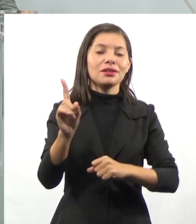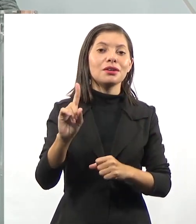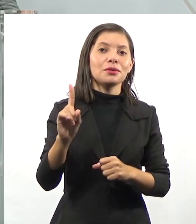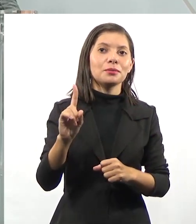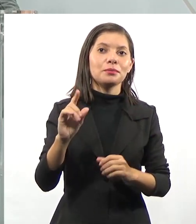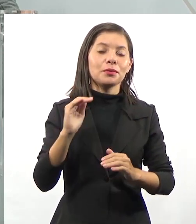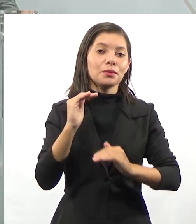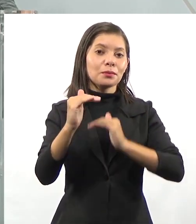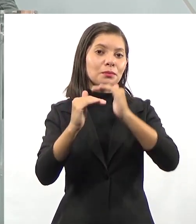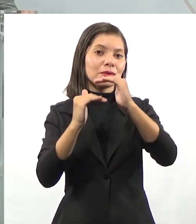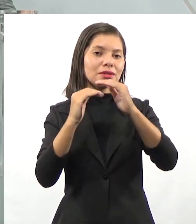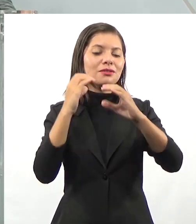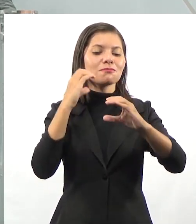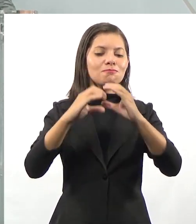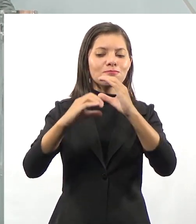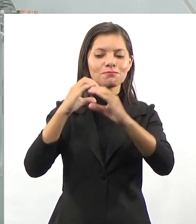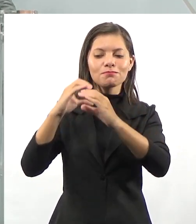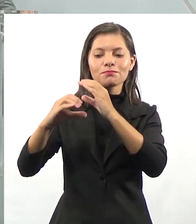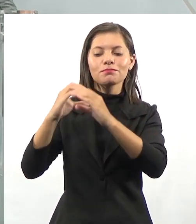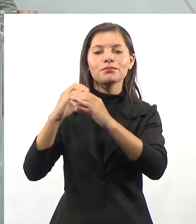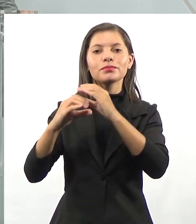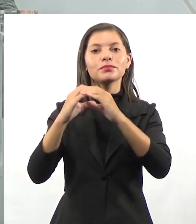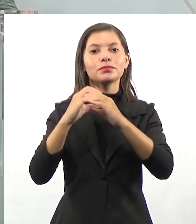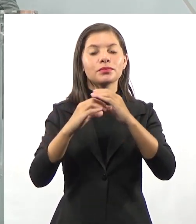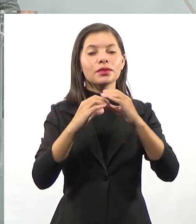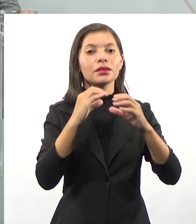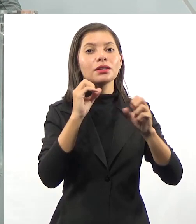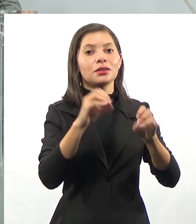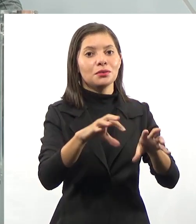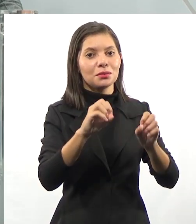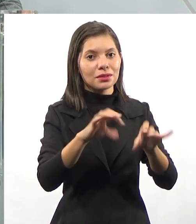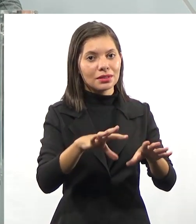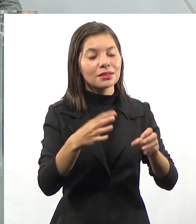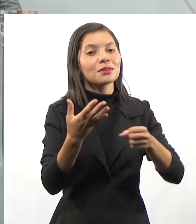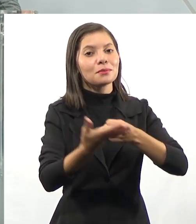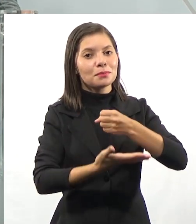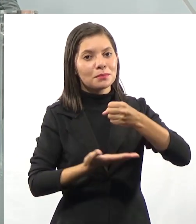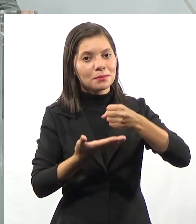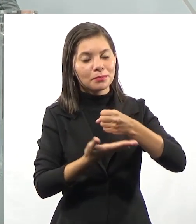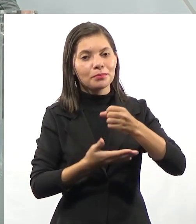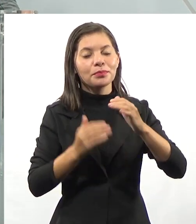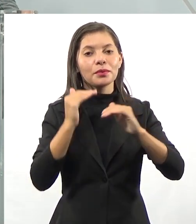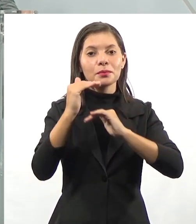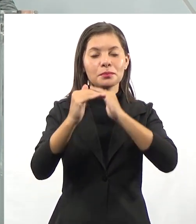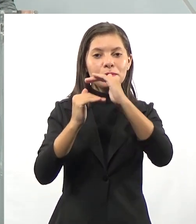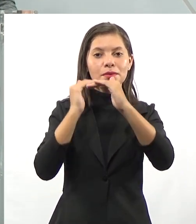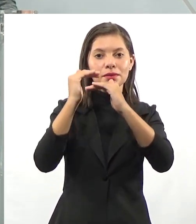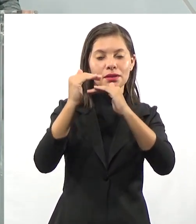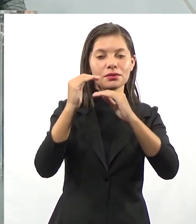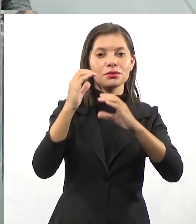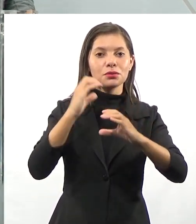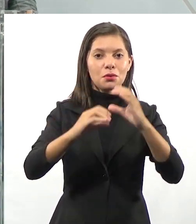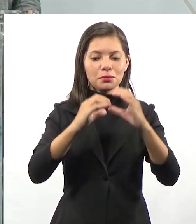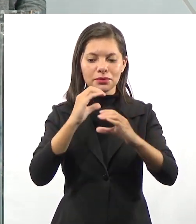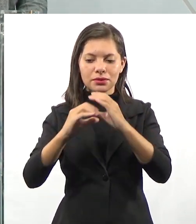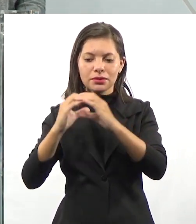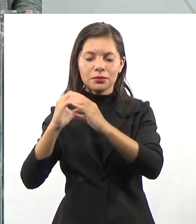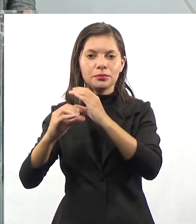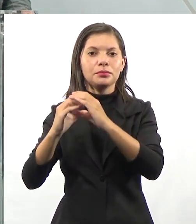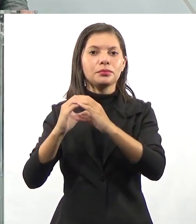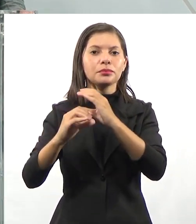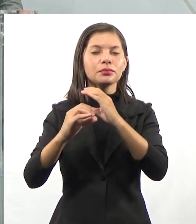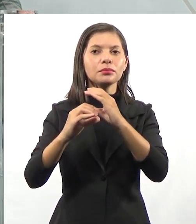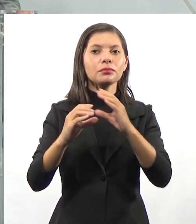no processo de comunicação. E a educação é baseada no processo de comunicação. Então se eu posso empregar